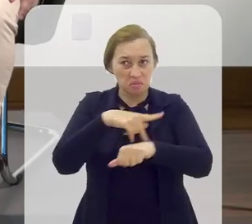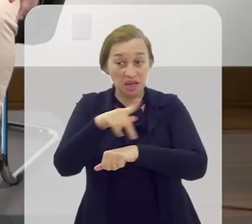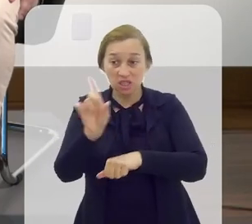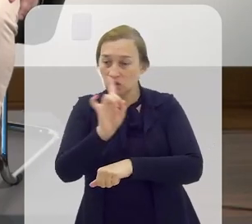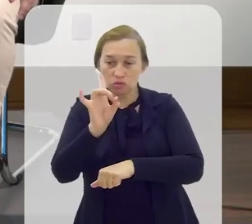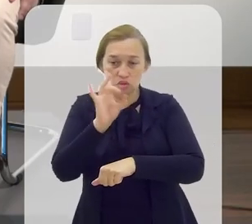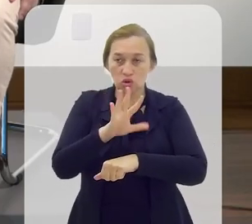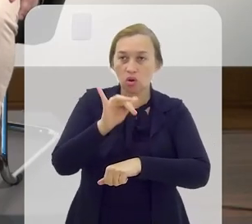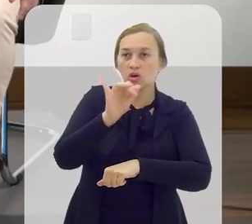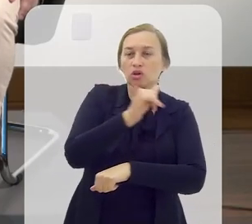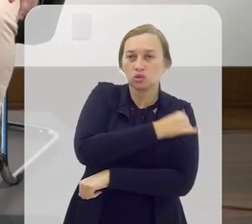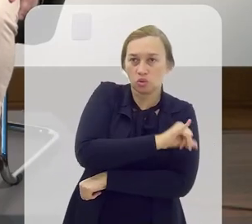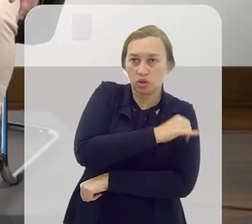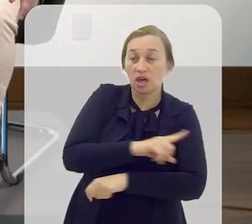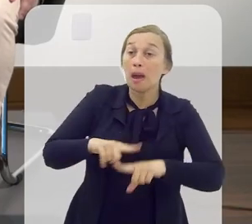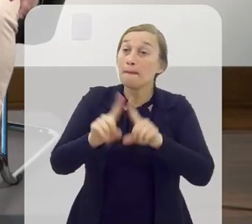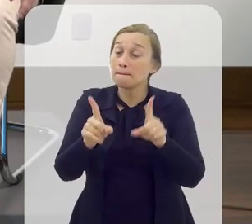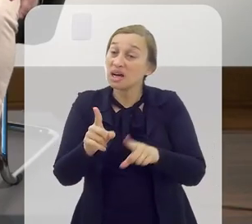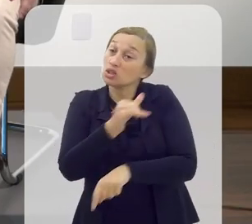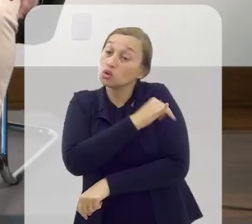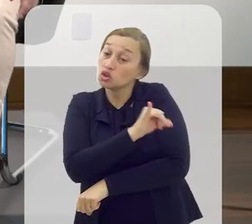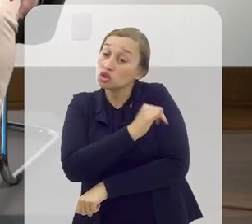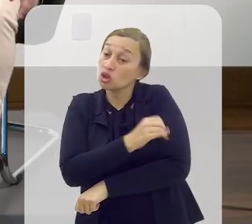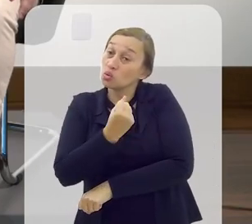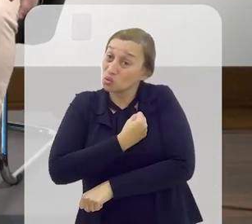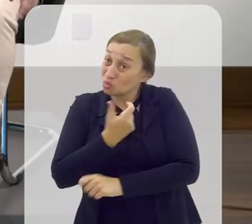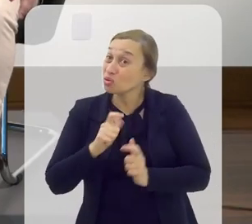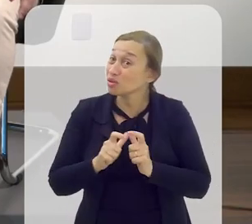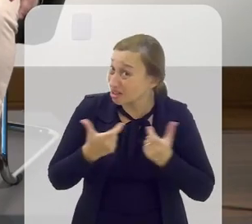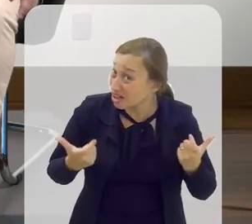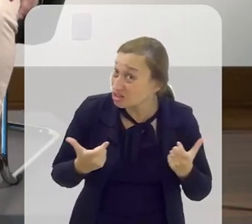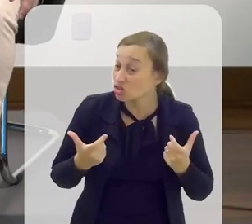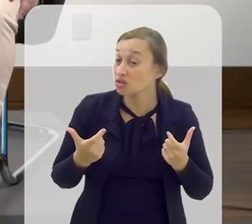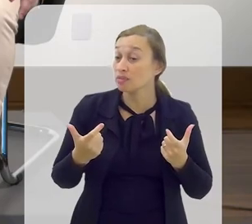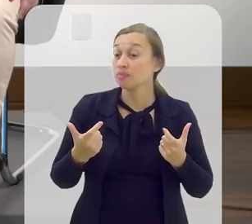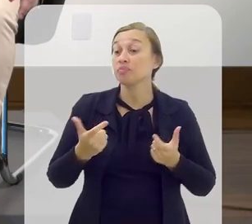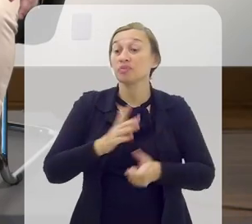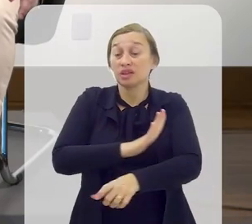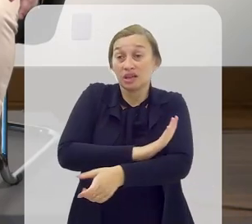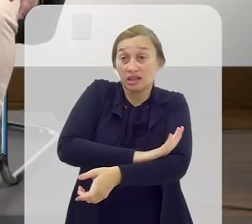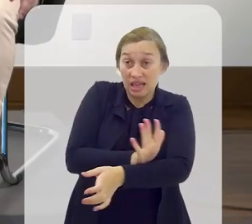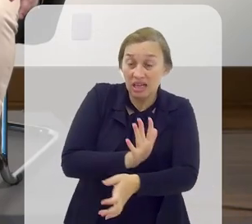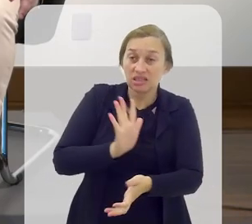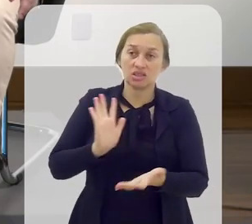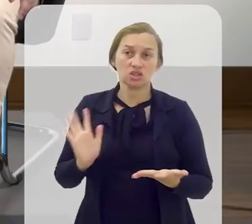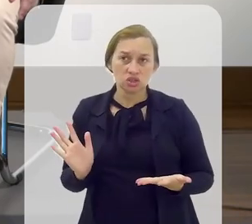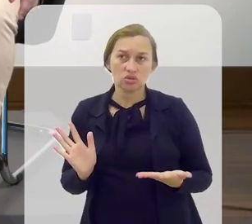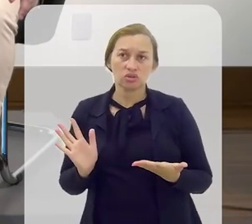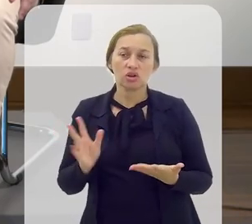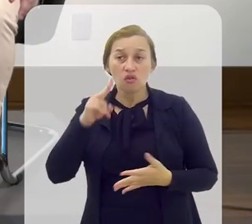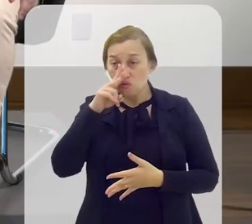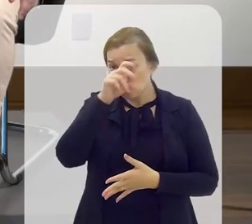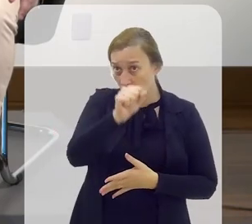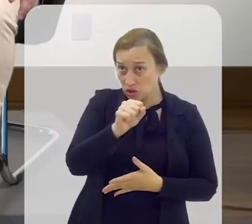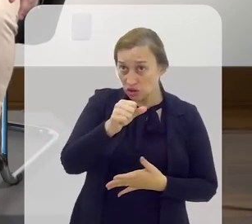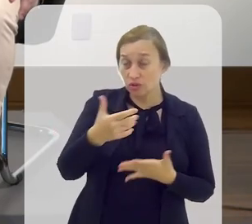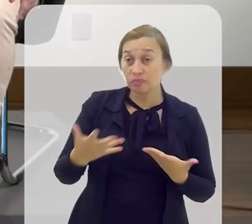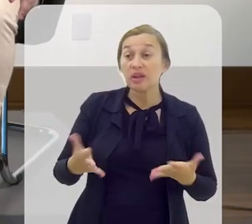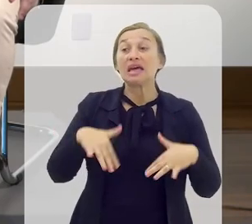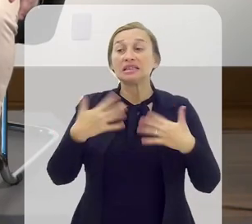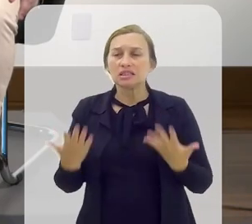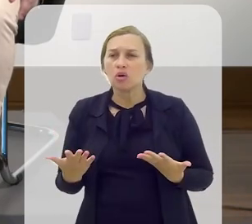país, não é só no Rio de Janeiro, mas o Rio de Janeiro tem uma taxa muito alta, ele está